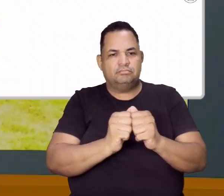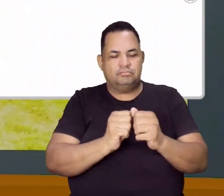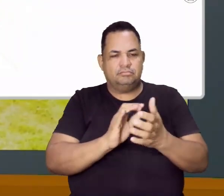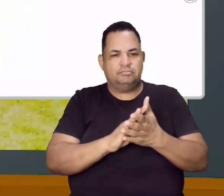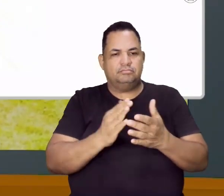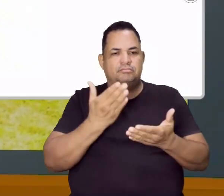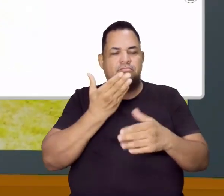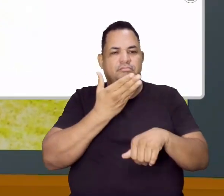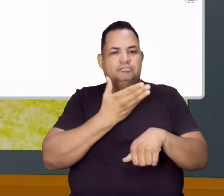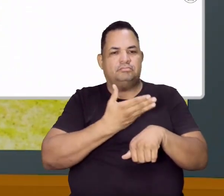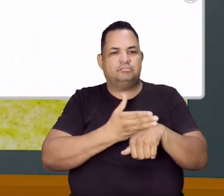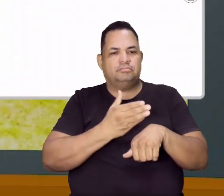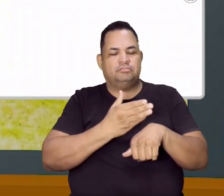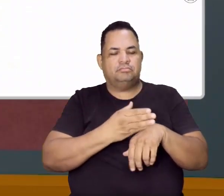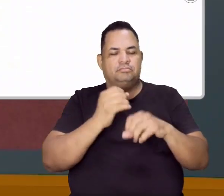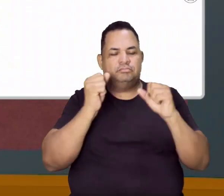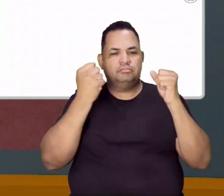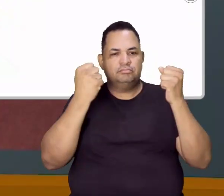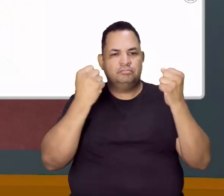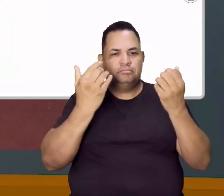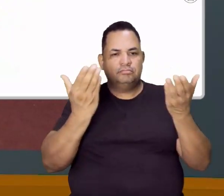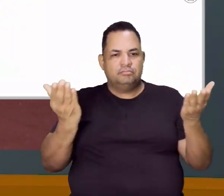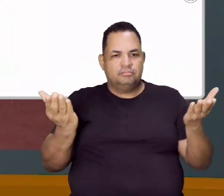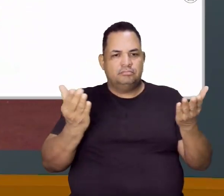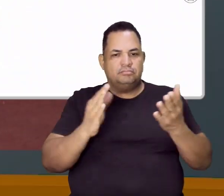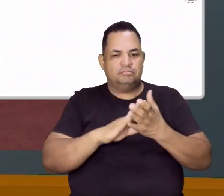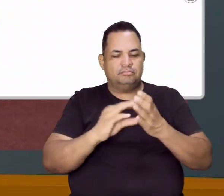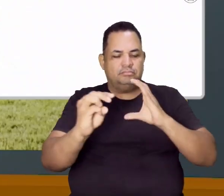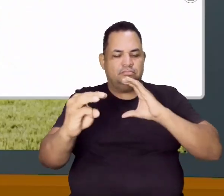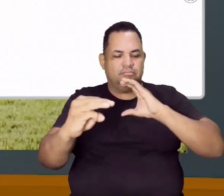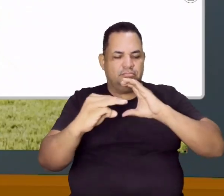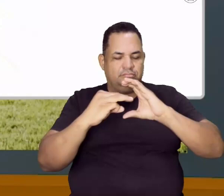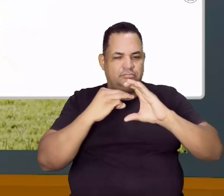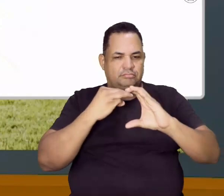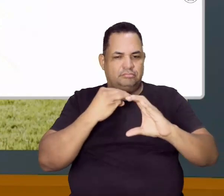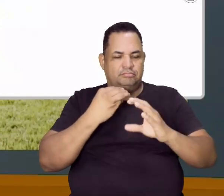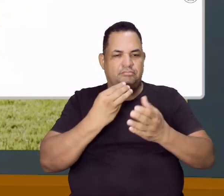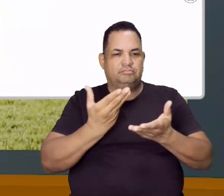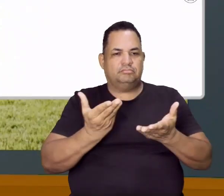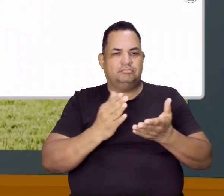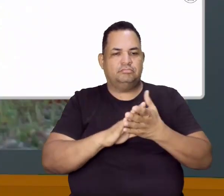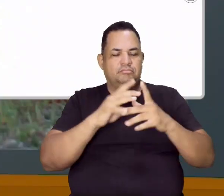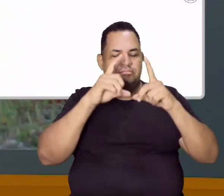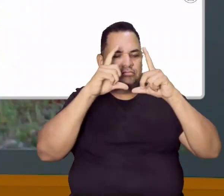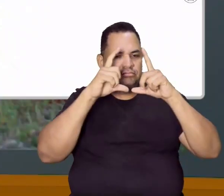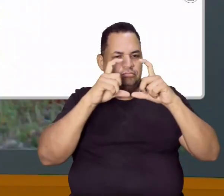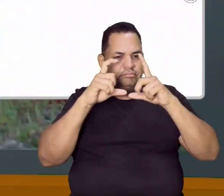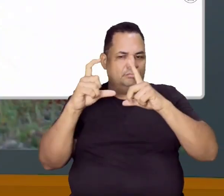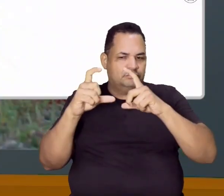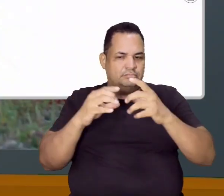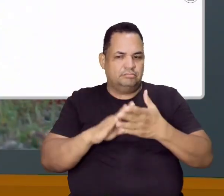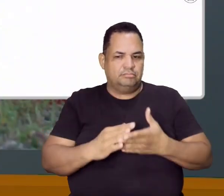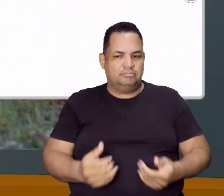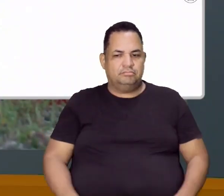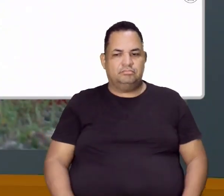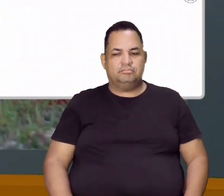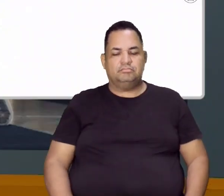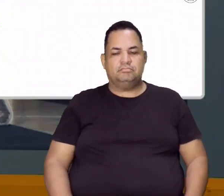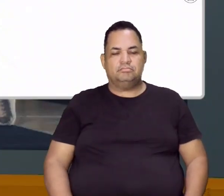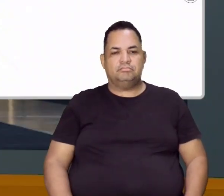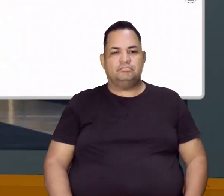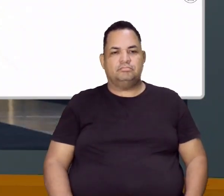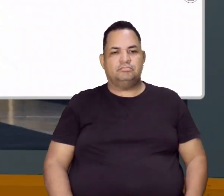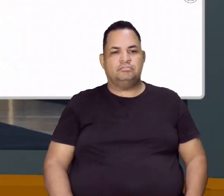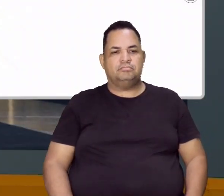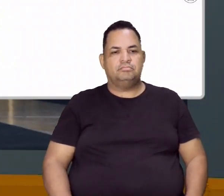prática, na hora dessa atividade física, e me encaminhe que eu quero sentir vocês de volta pertinho de mim, ok? E